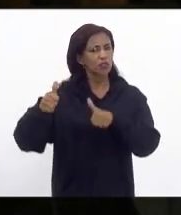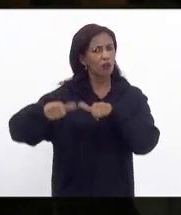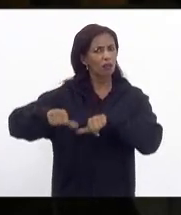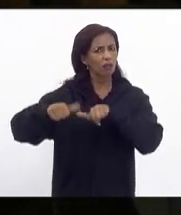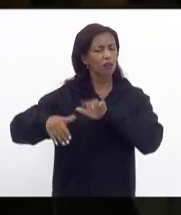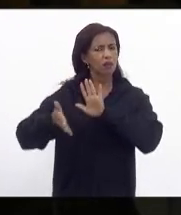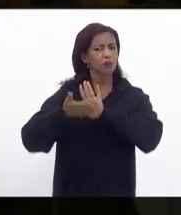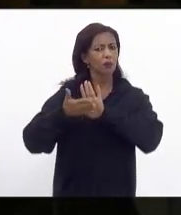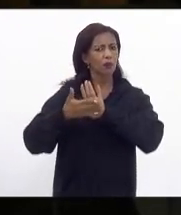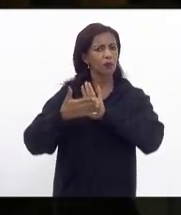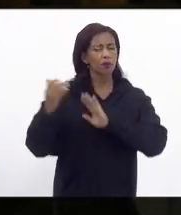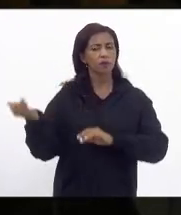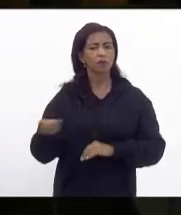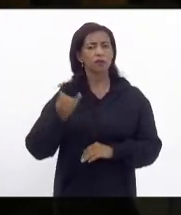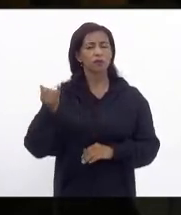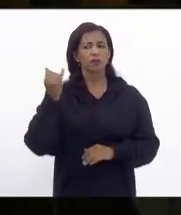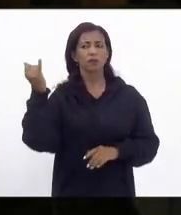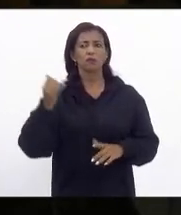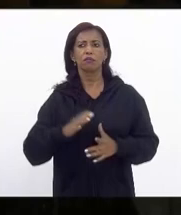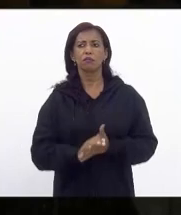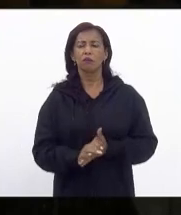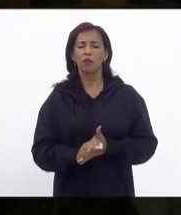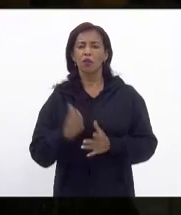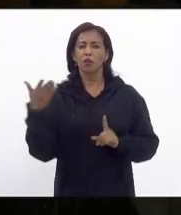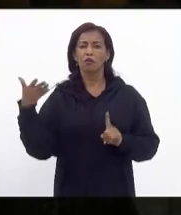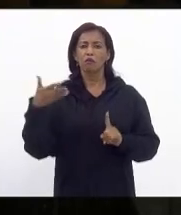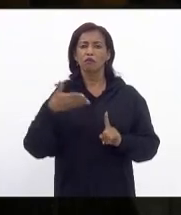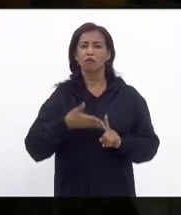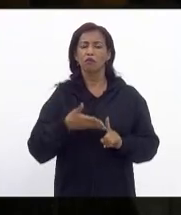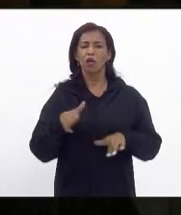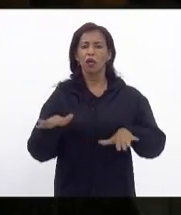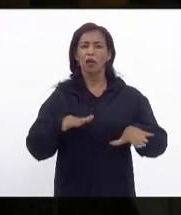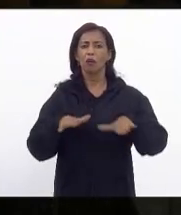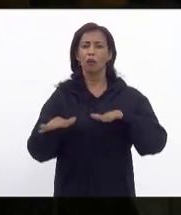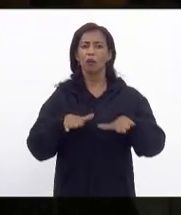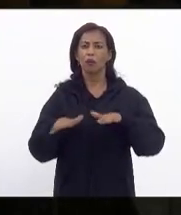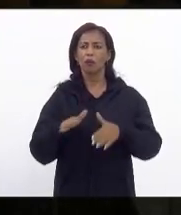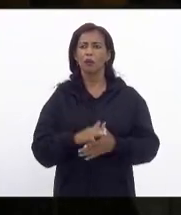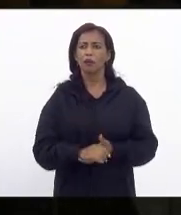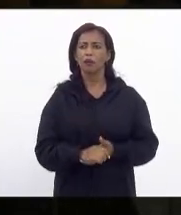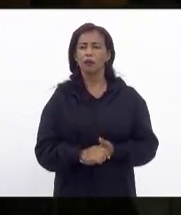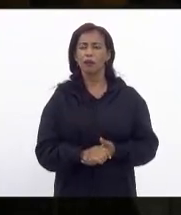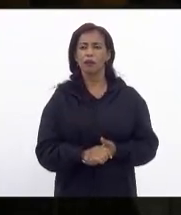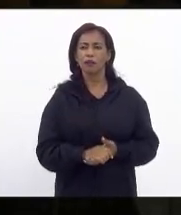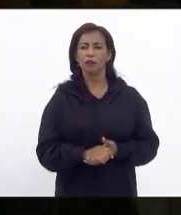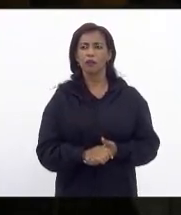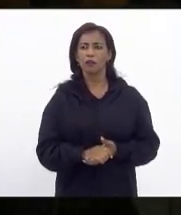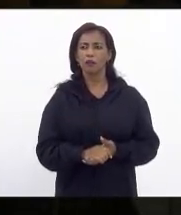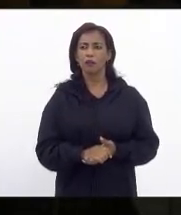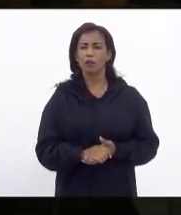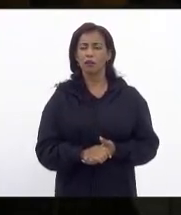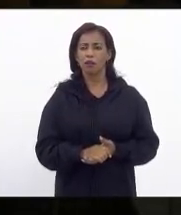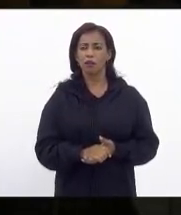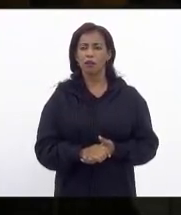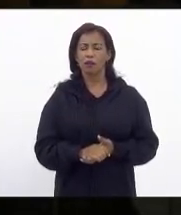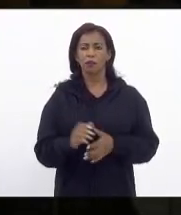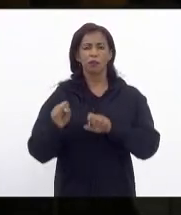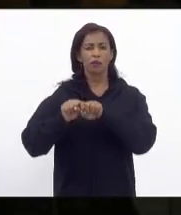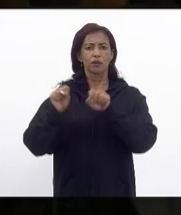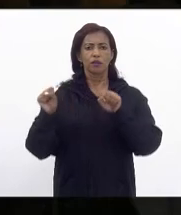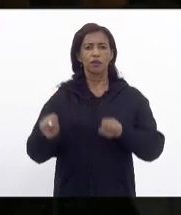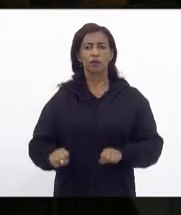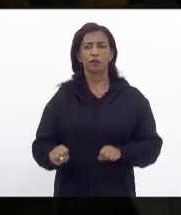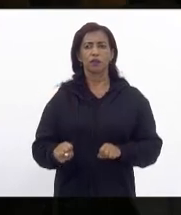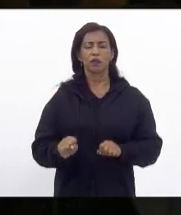propostas importantes sobre especificamente a mobilidade a mobilidade pelo sistema